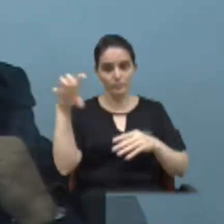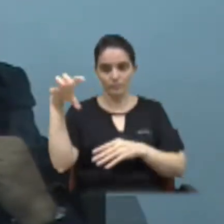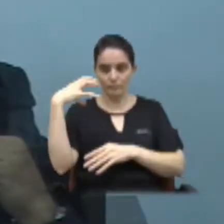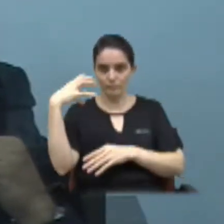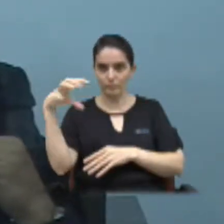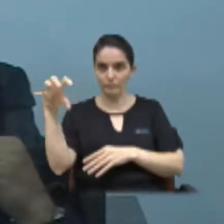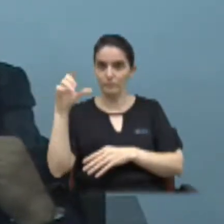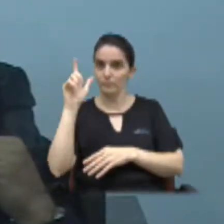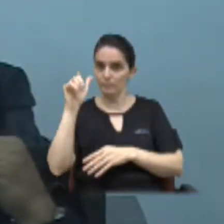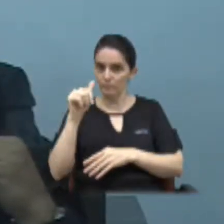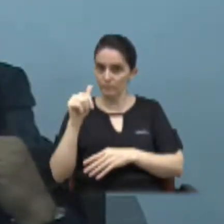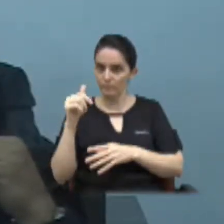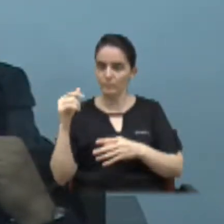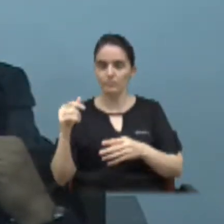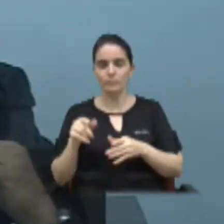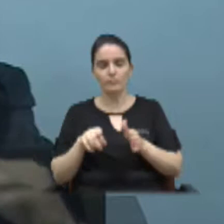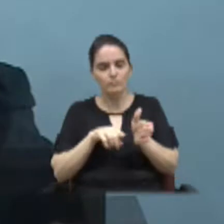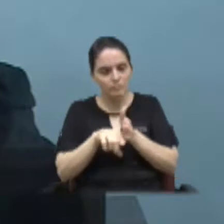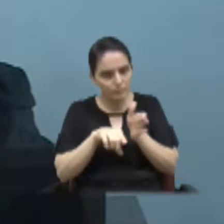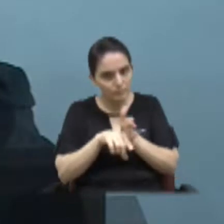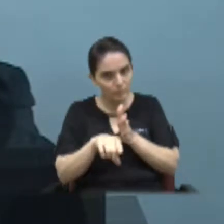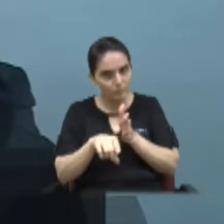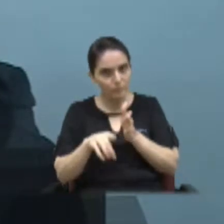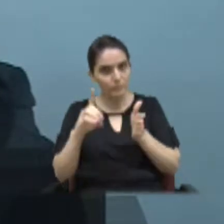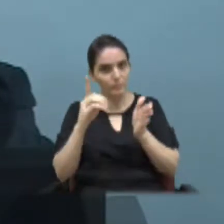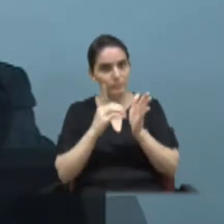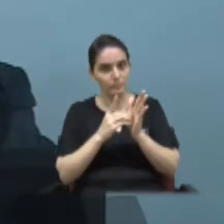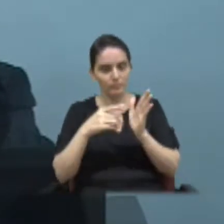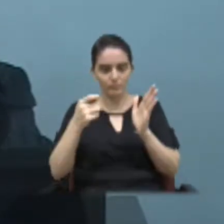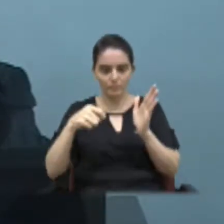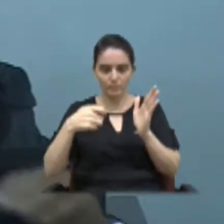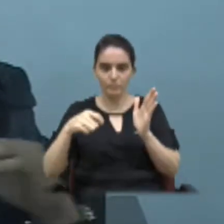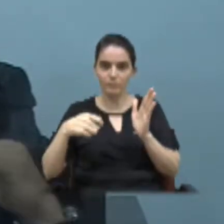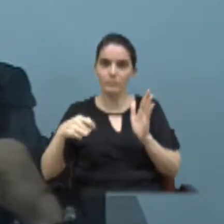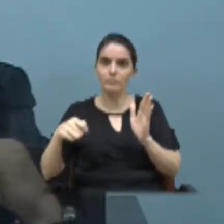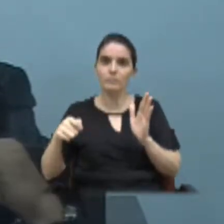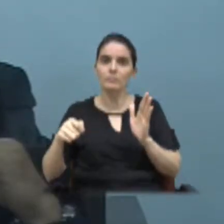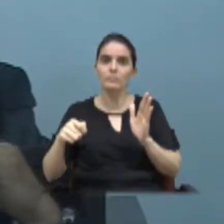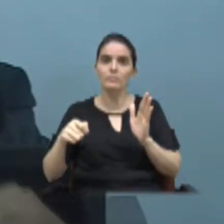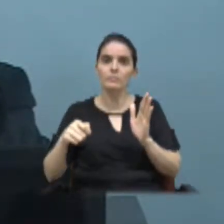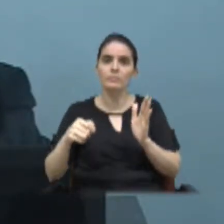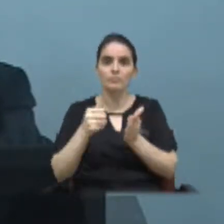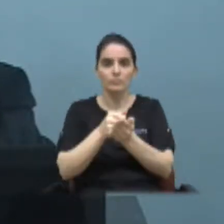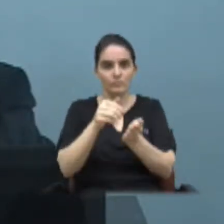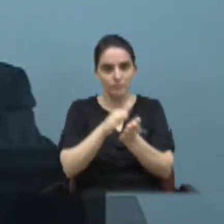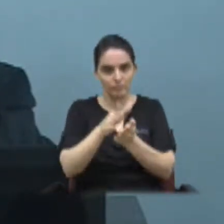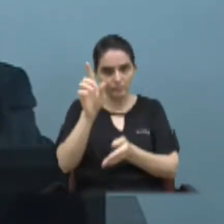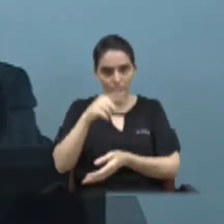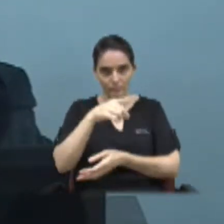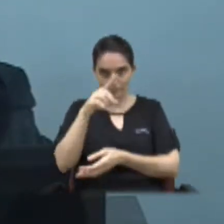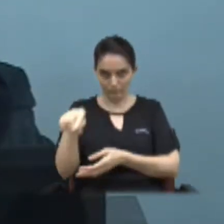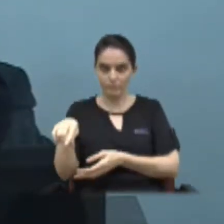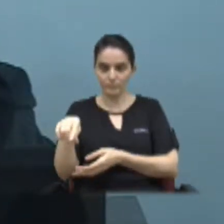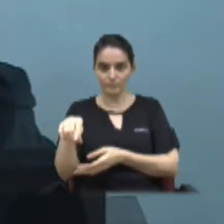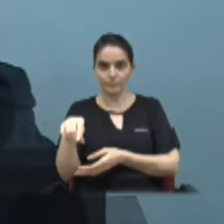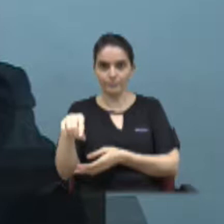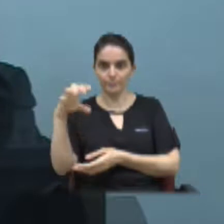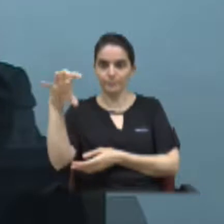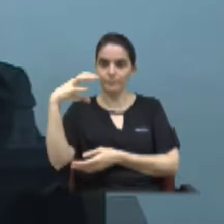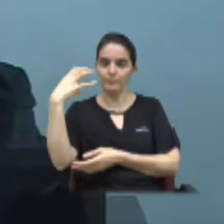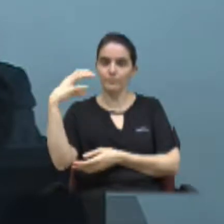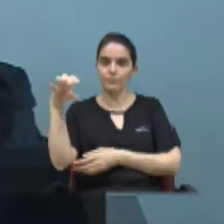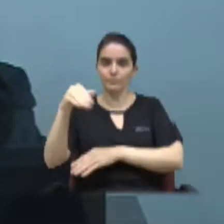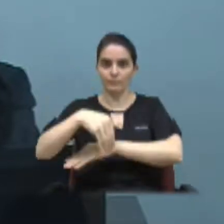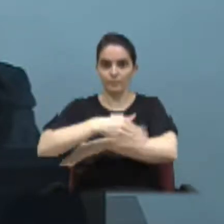após toda a apuração o decreto foi assinado estabelecendo o cancelamento das multas. O radar da Luiz